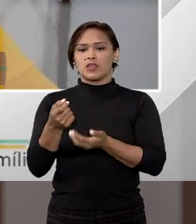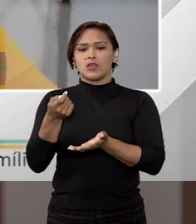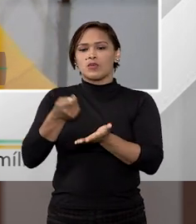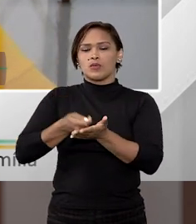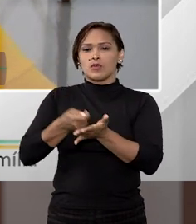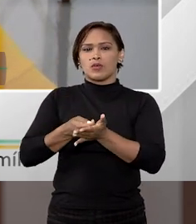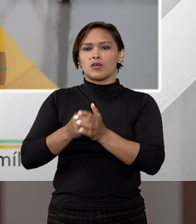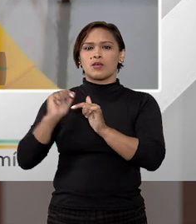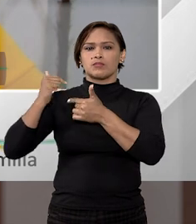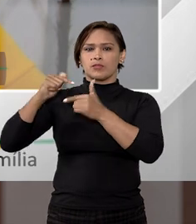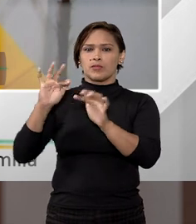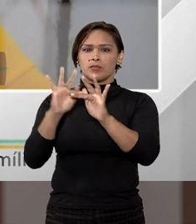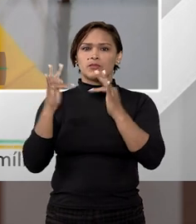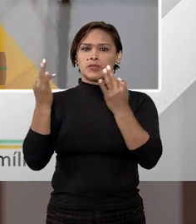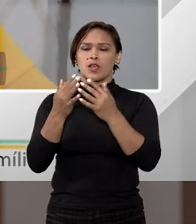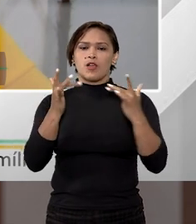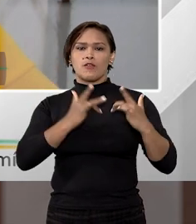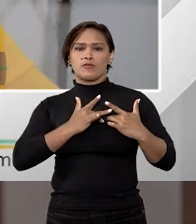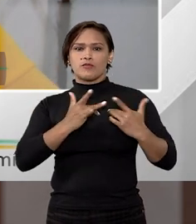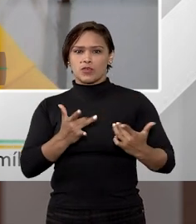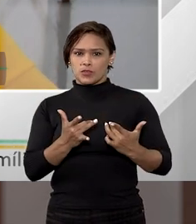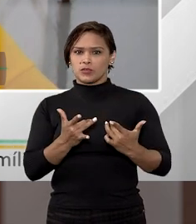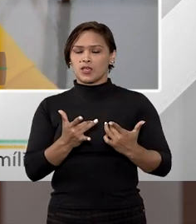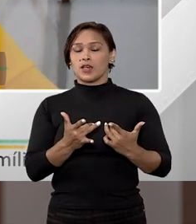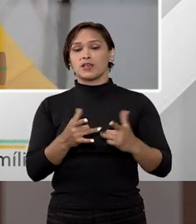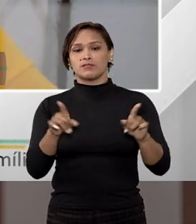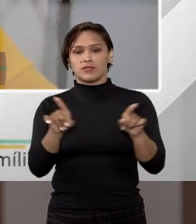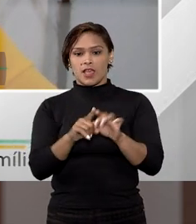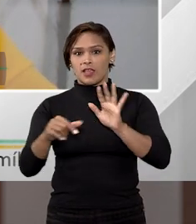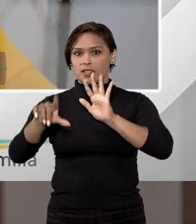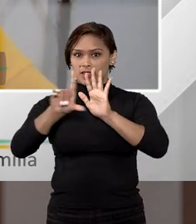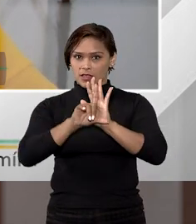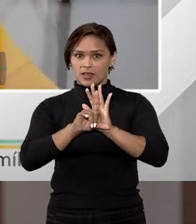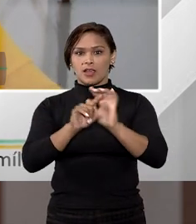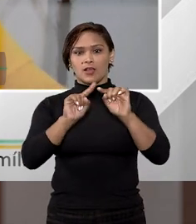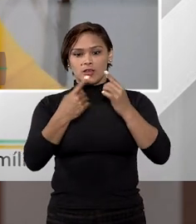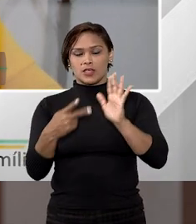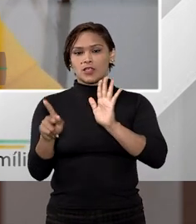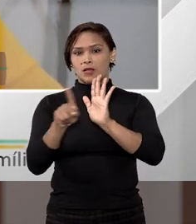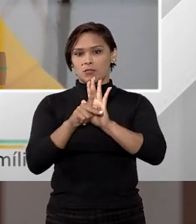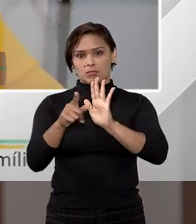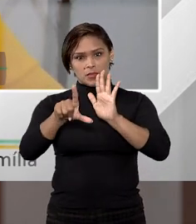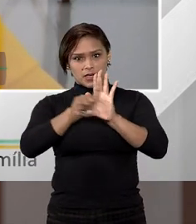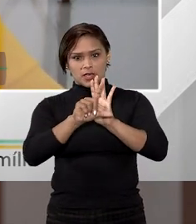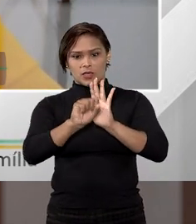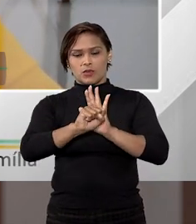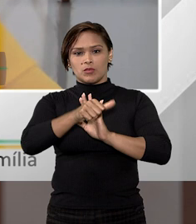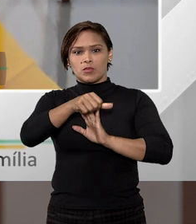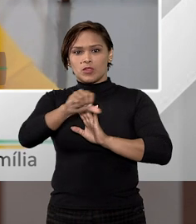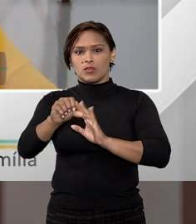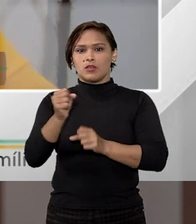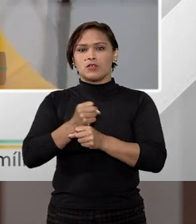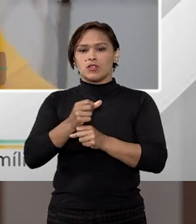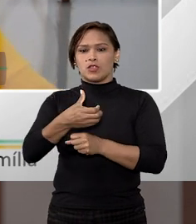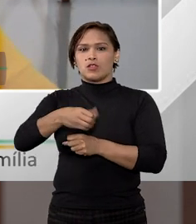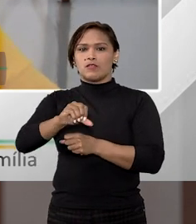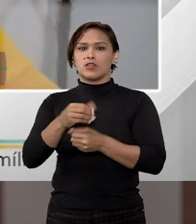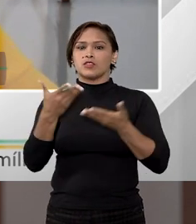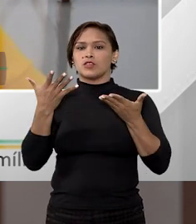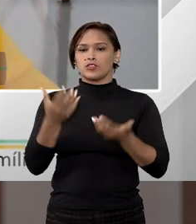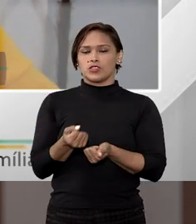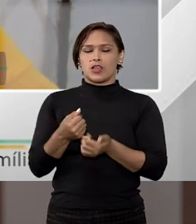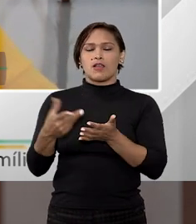adquirido por bem de família voluntário, é por meio legal, portanto, a própria lei, 8.09 de 90 já o